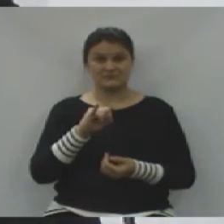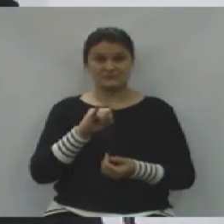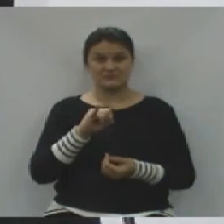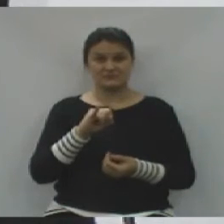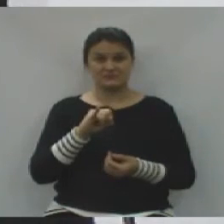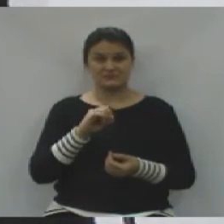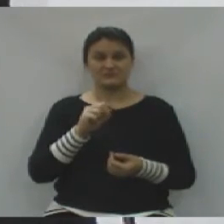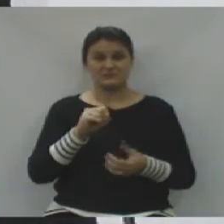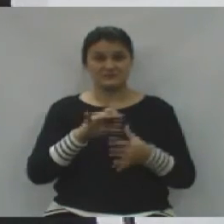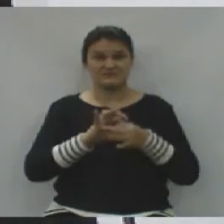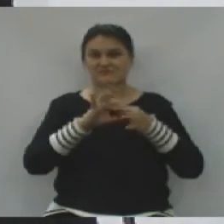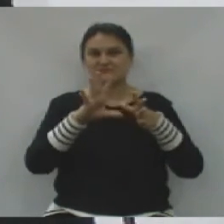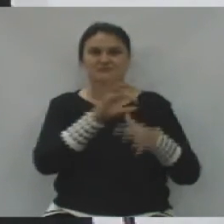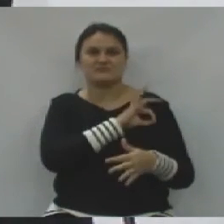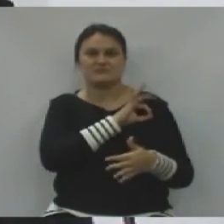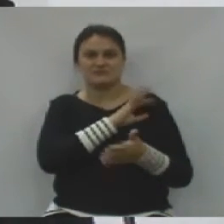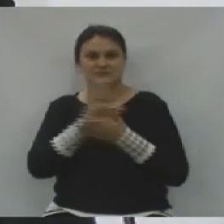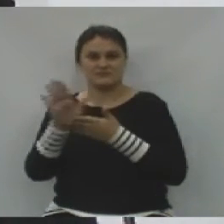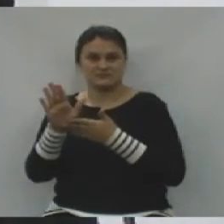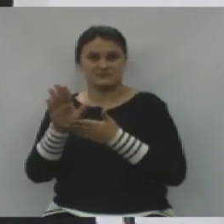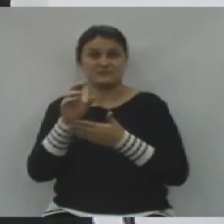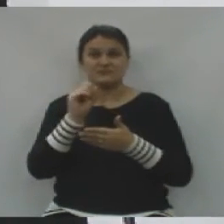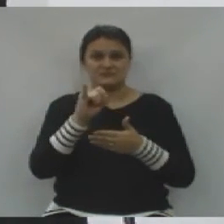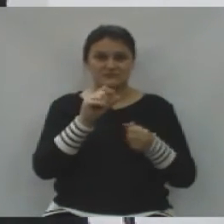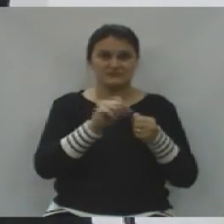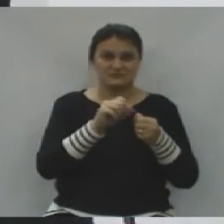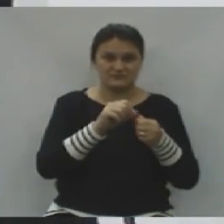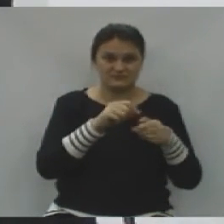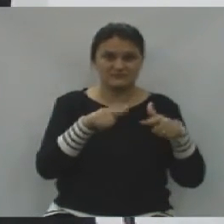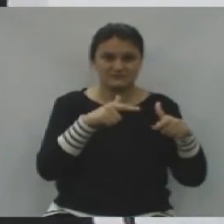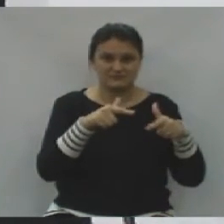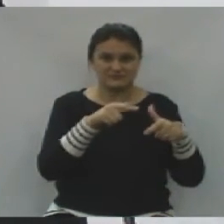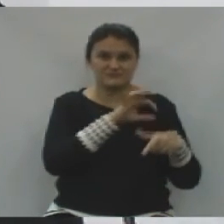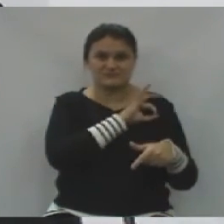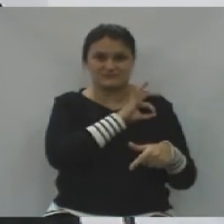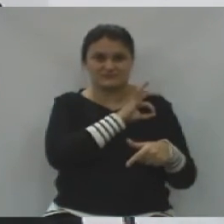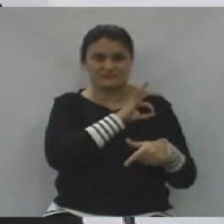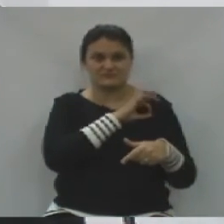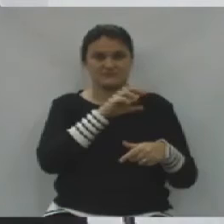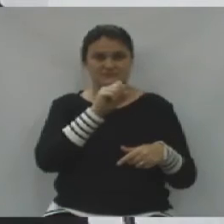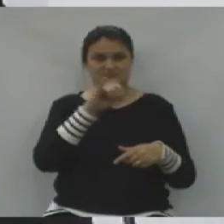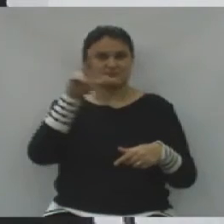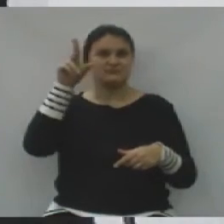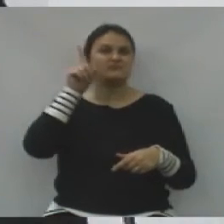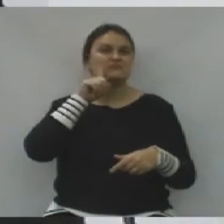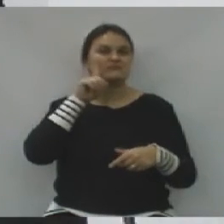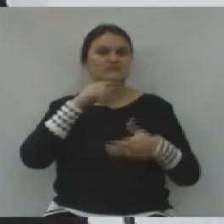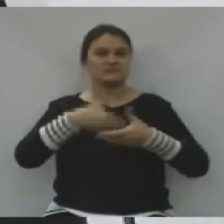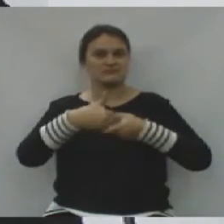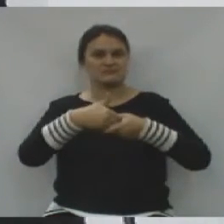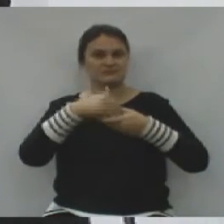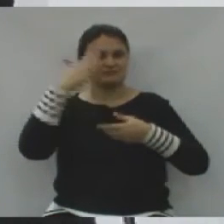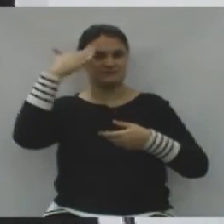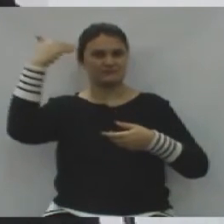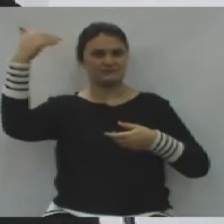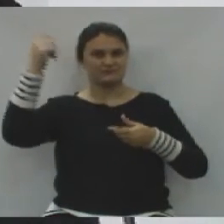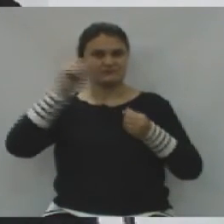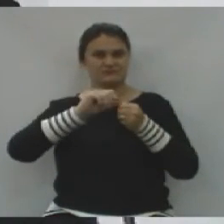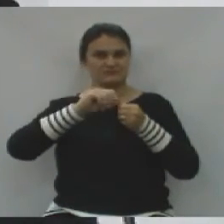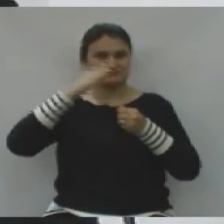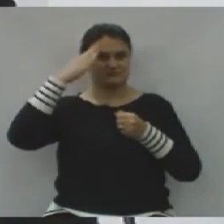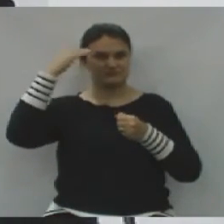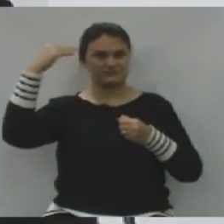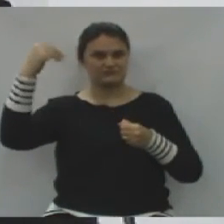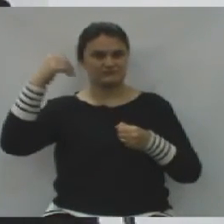a polícia foi mole. Quando falha o tem que dizer, se fossem os Estados Unidos, esses policiais seriam homenageados. pararam o país por